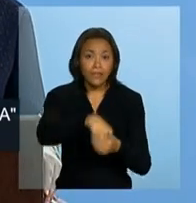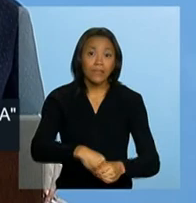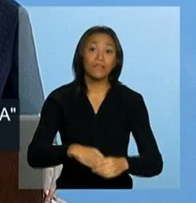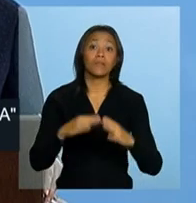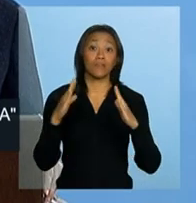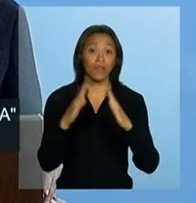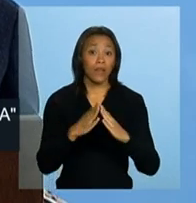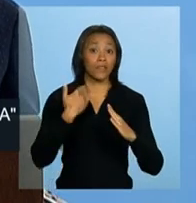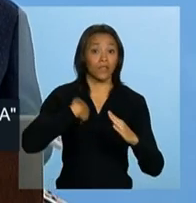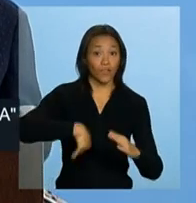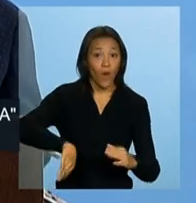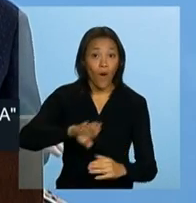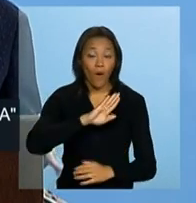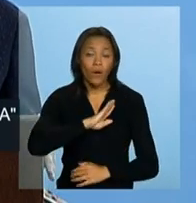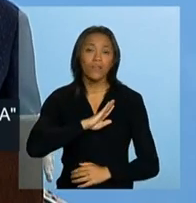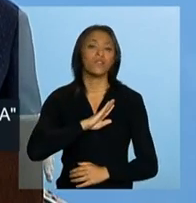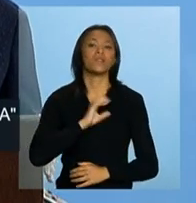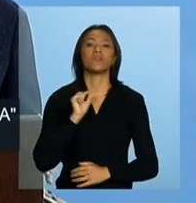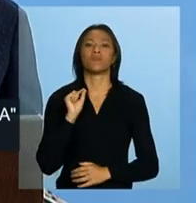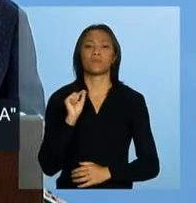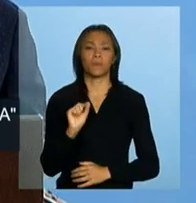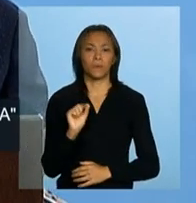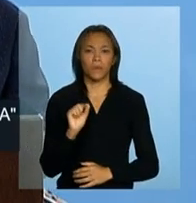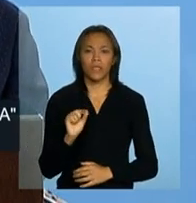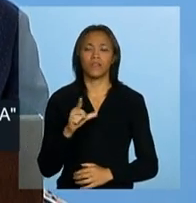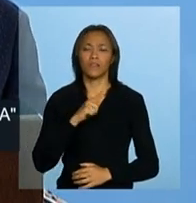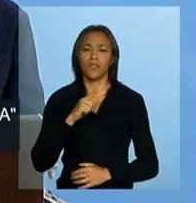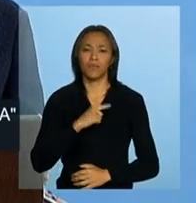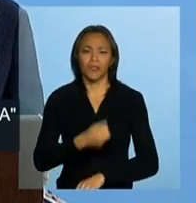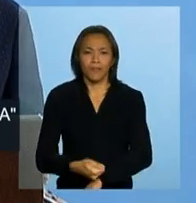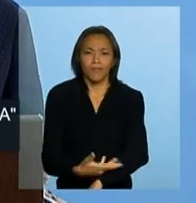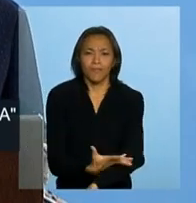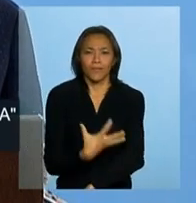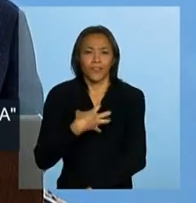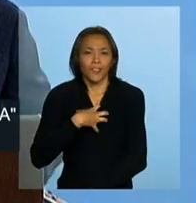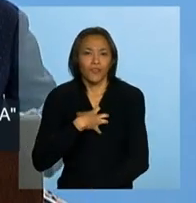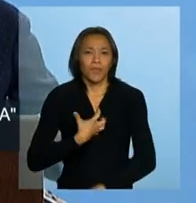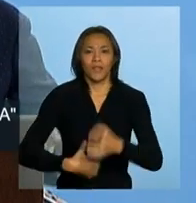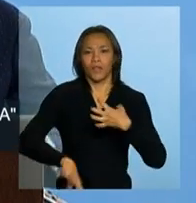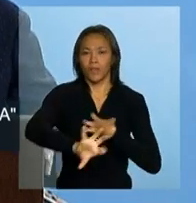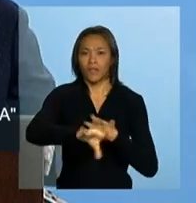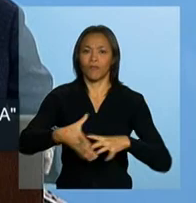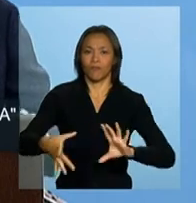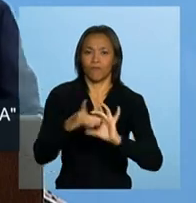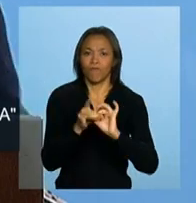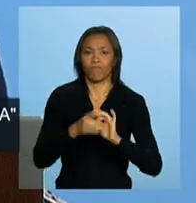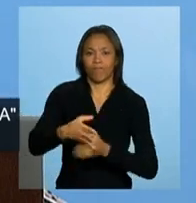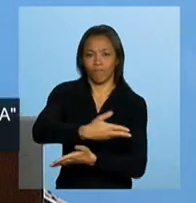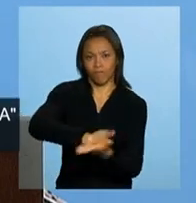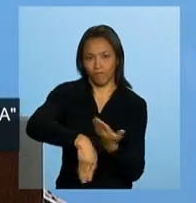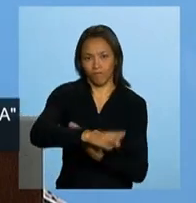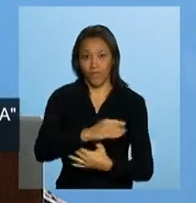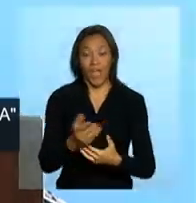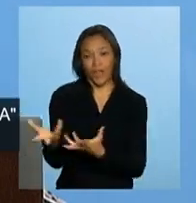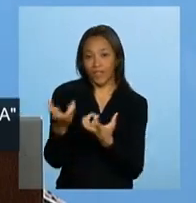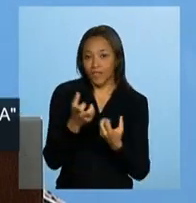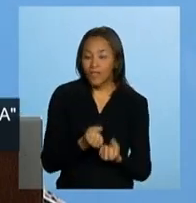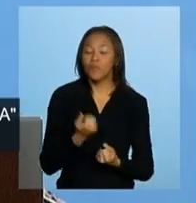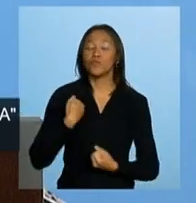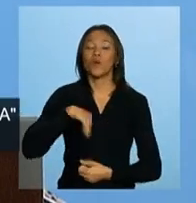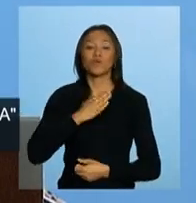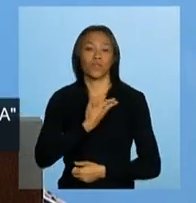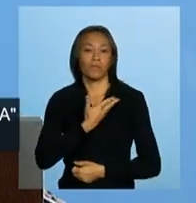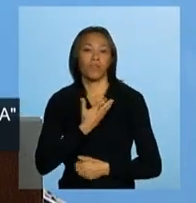nós desenvolvemos laços afetivos. Na casa, nós recebemos nossos amigos. Na